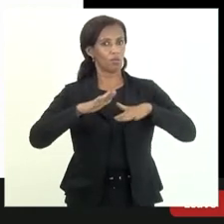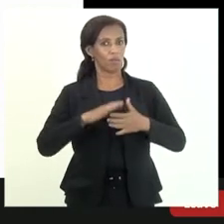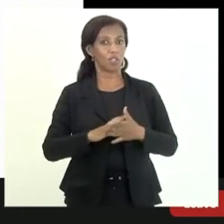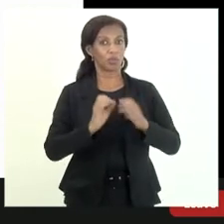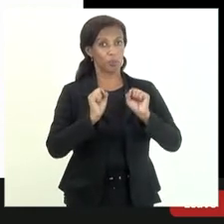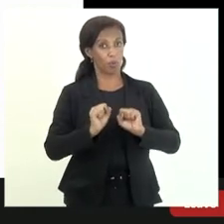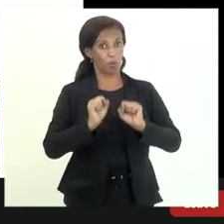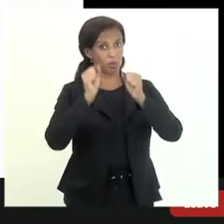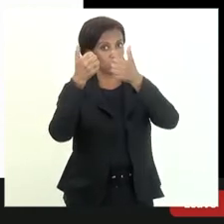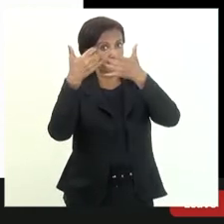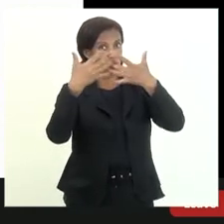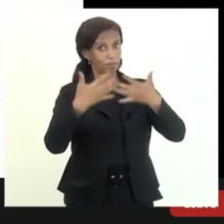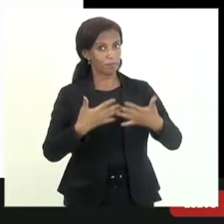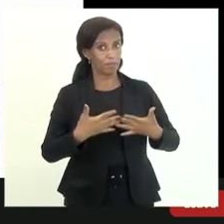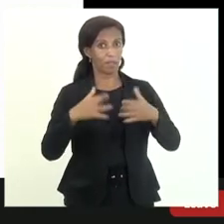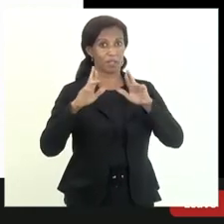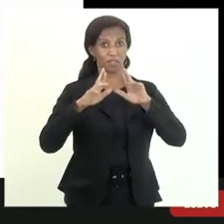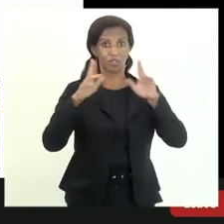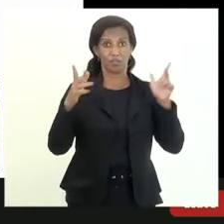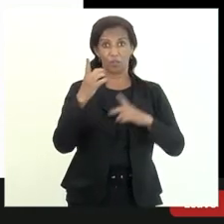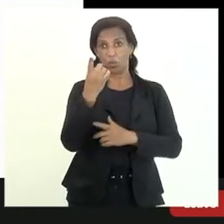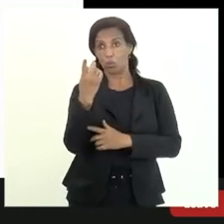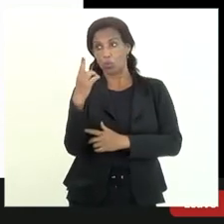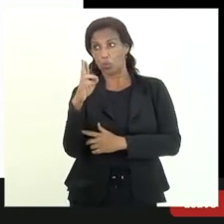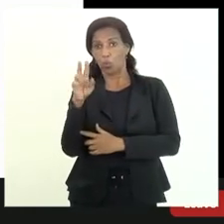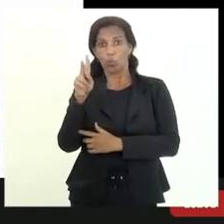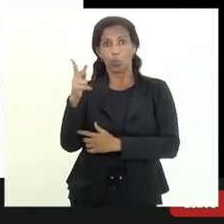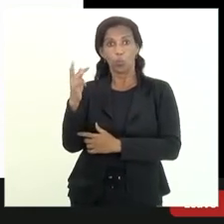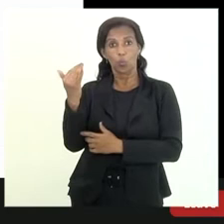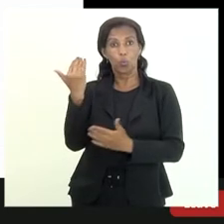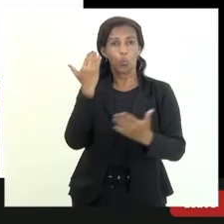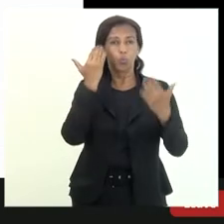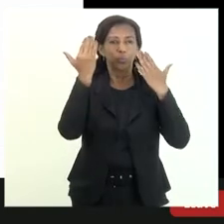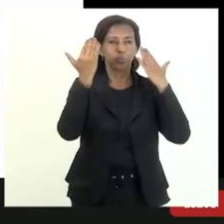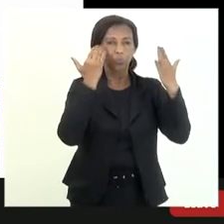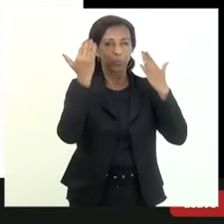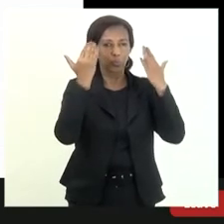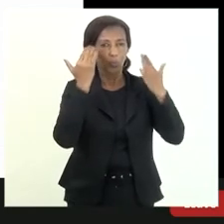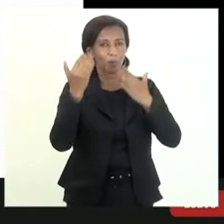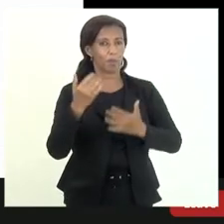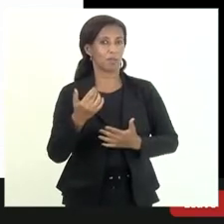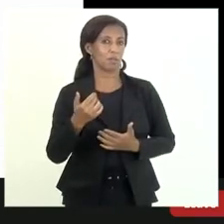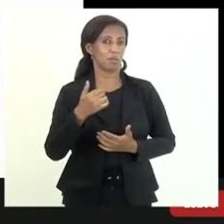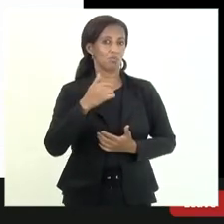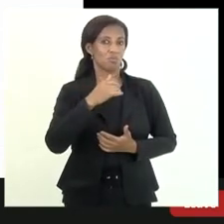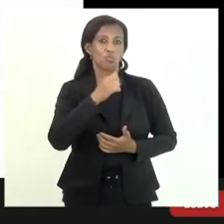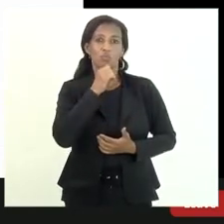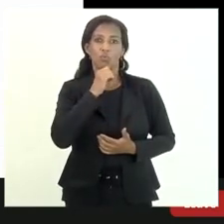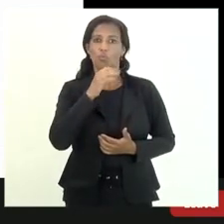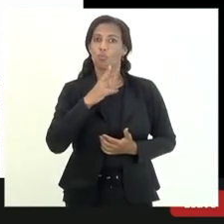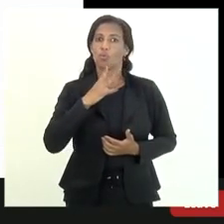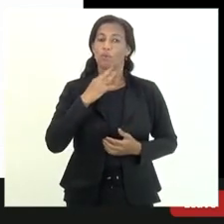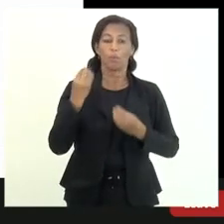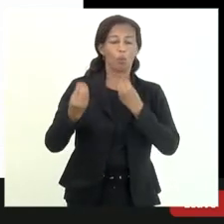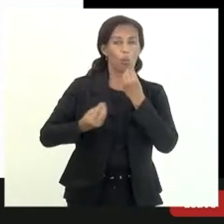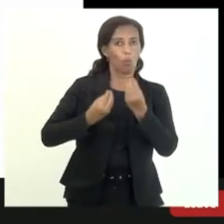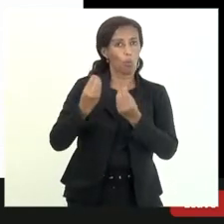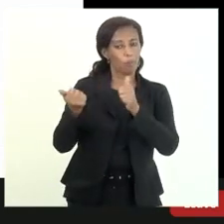possa explicar essa diferença que o doutor Hugo citou na comparação eu não tenho conhecimento de como é feito